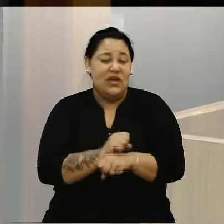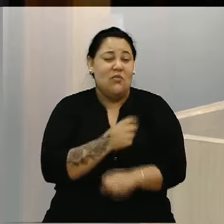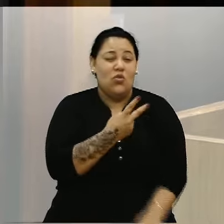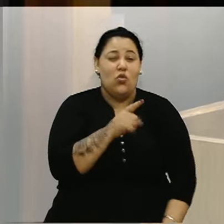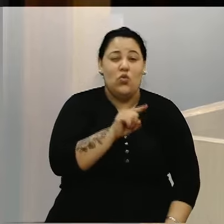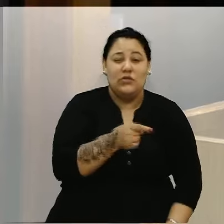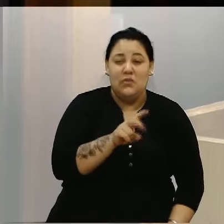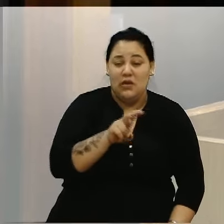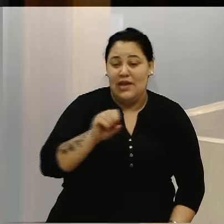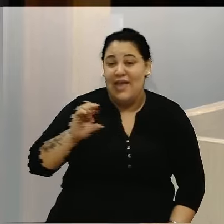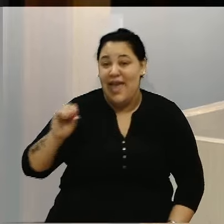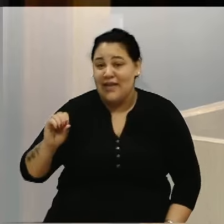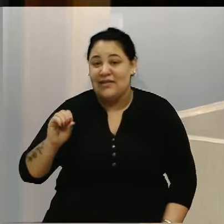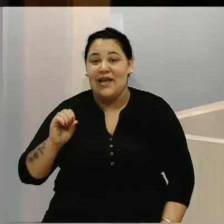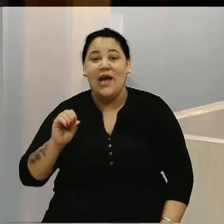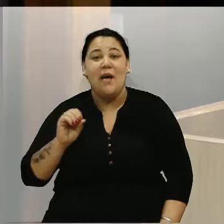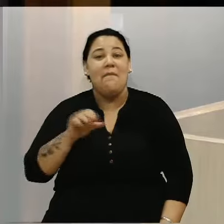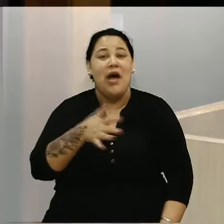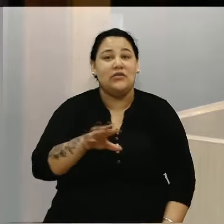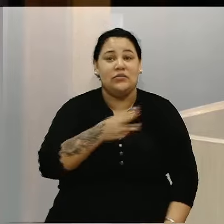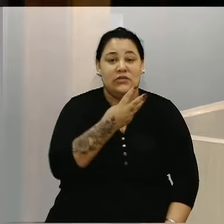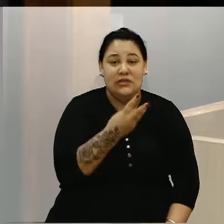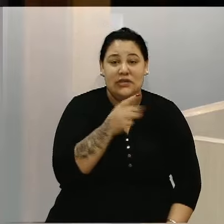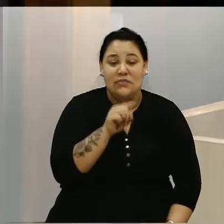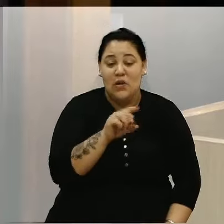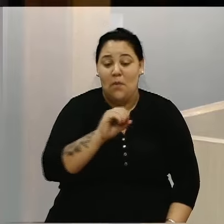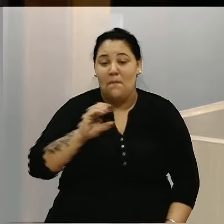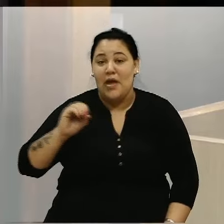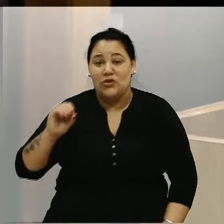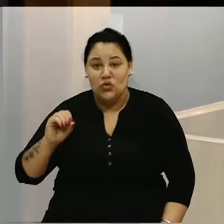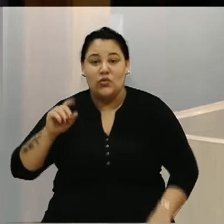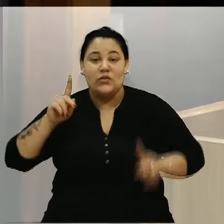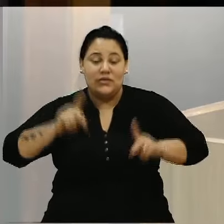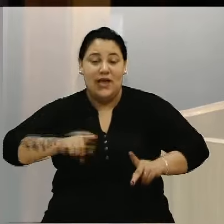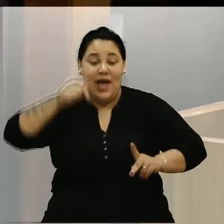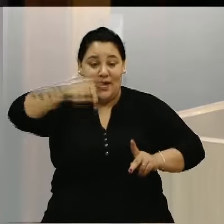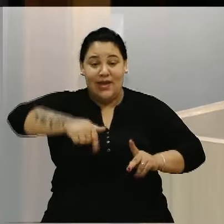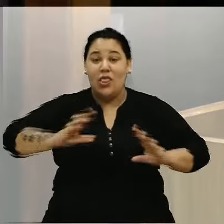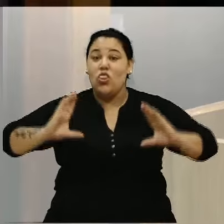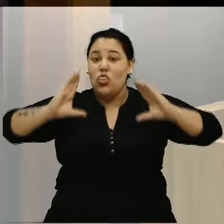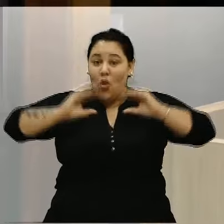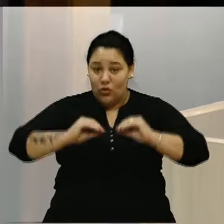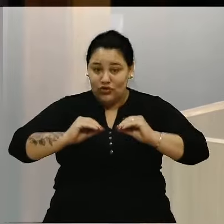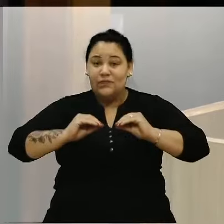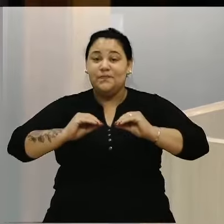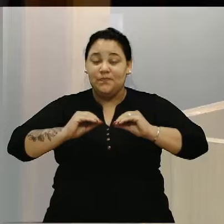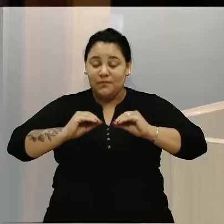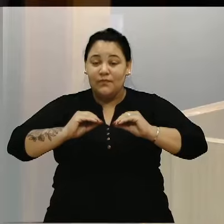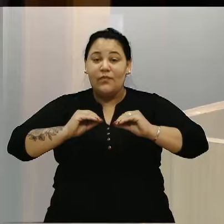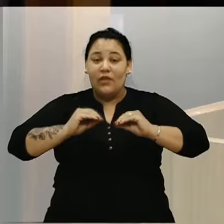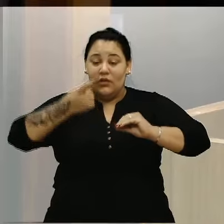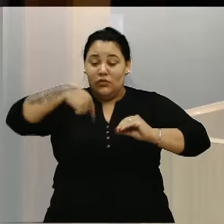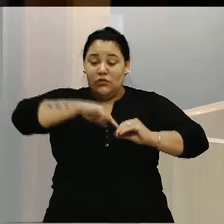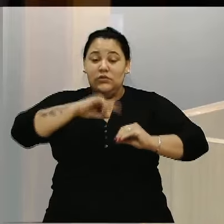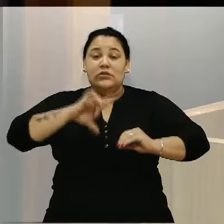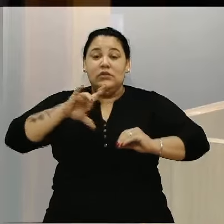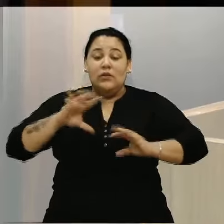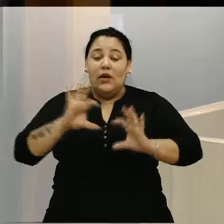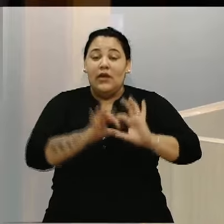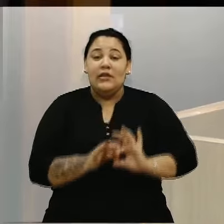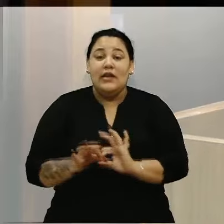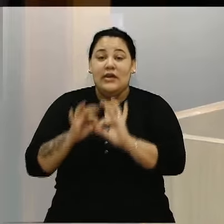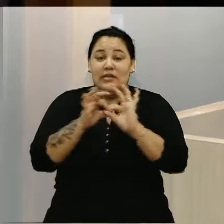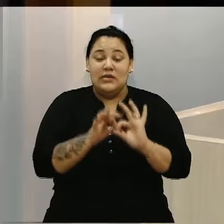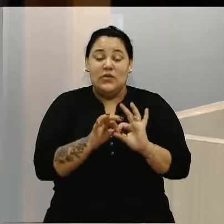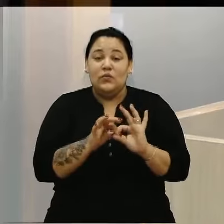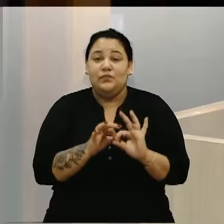A 3.000 Pessoas Por noite Vindo aqui Então a gente tem Essa integração E esse